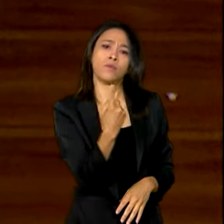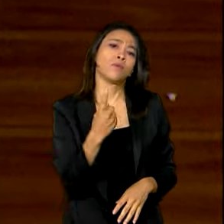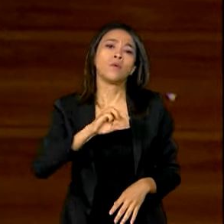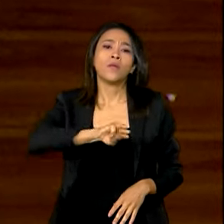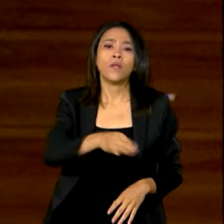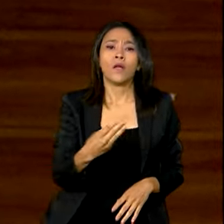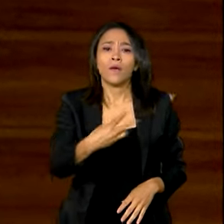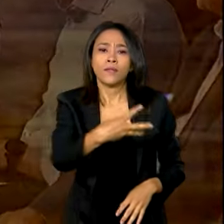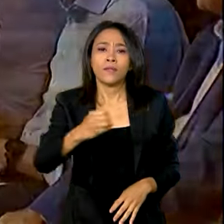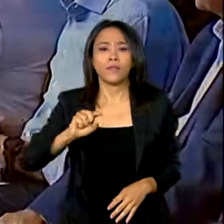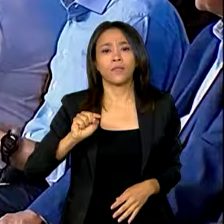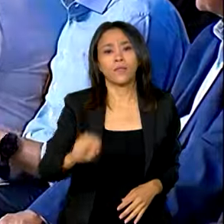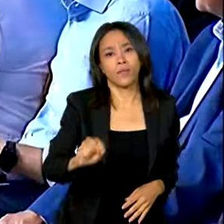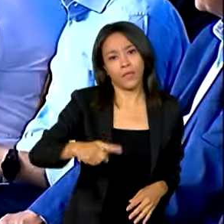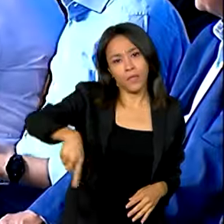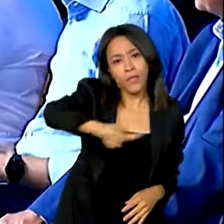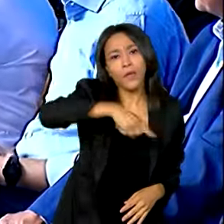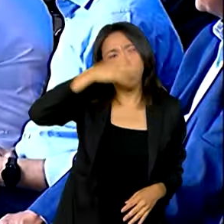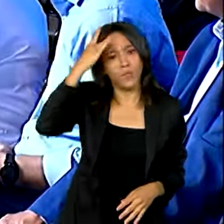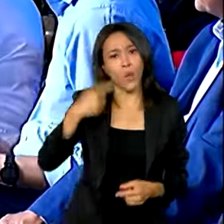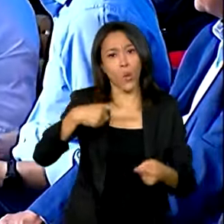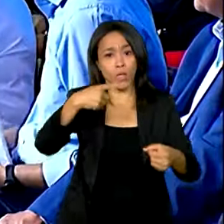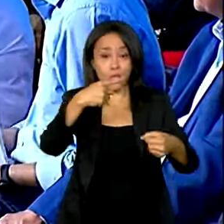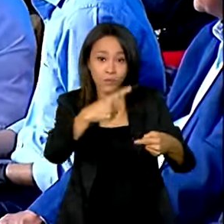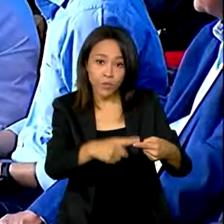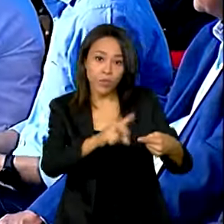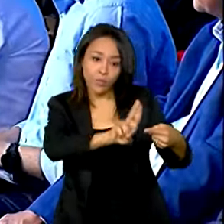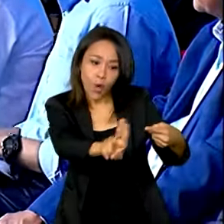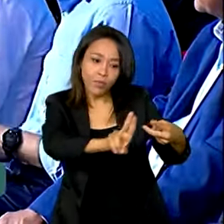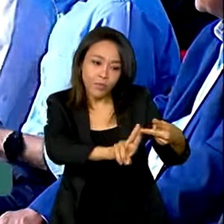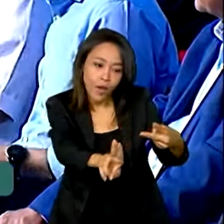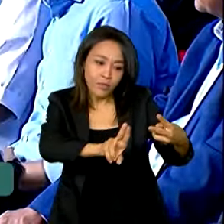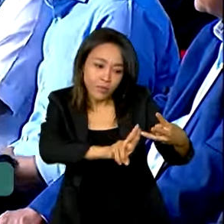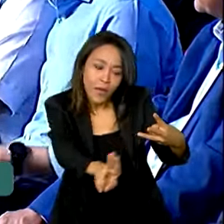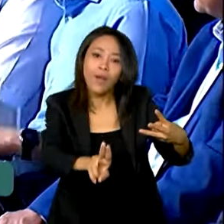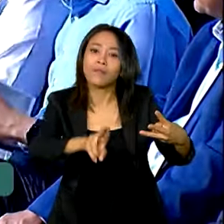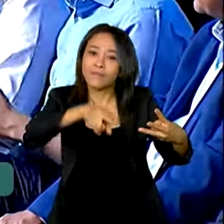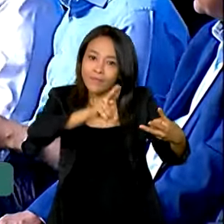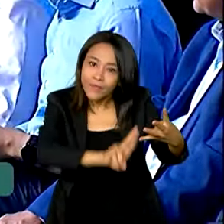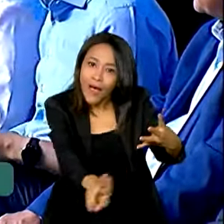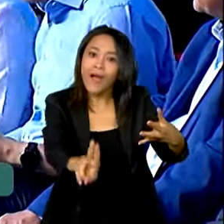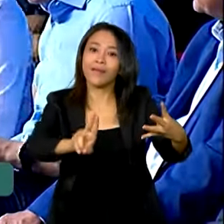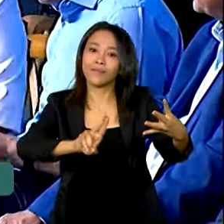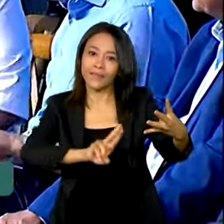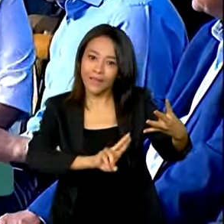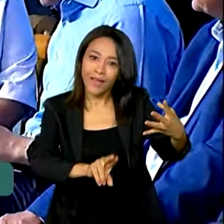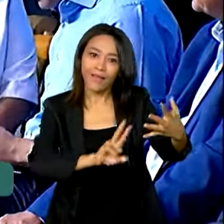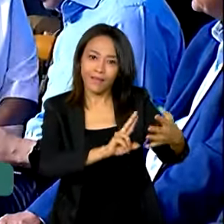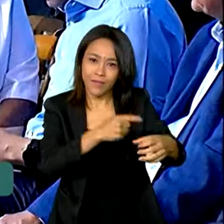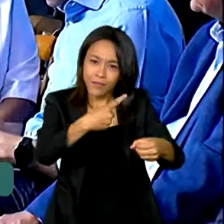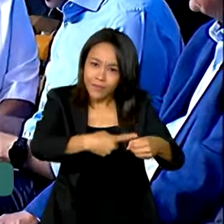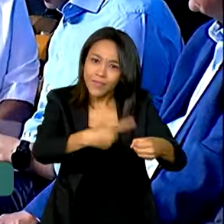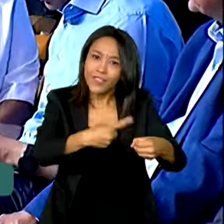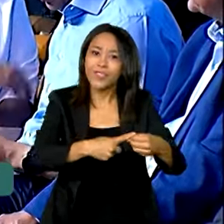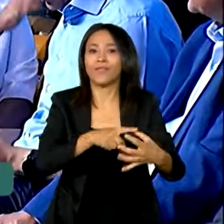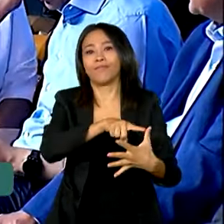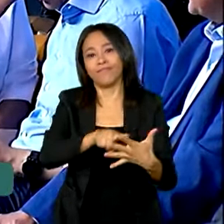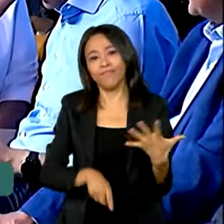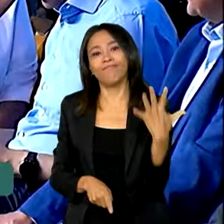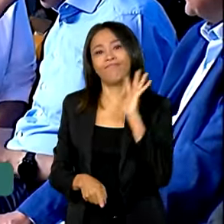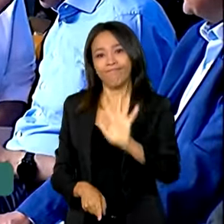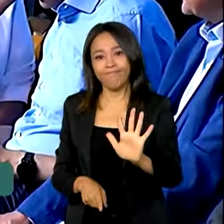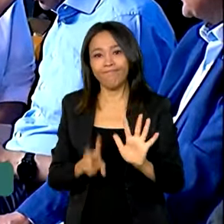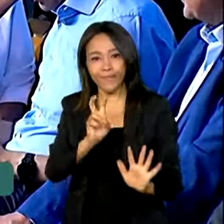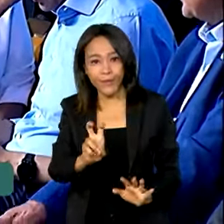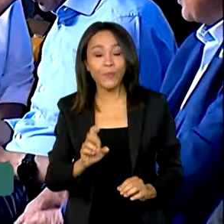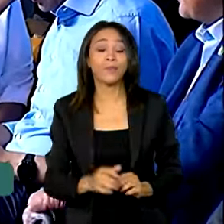pessoas nos municípios de Apodi, de Assu, de São Paulo, do Potengi, de Parnamirim e de Natal. Nós